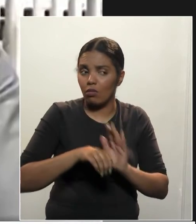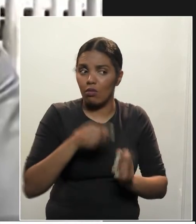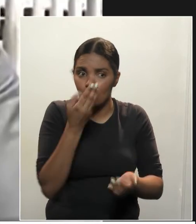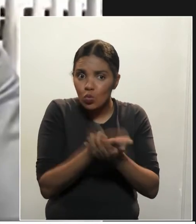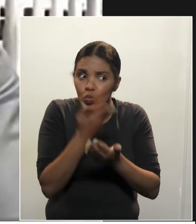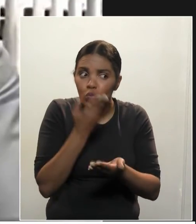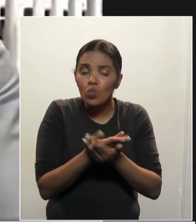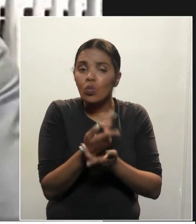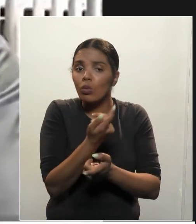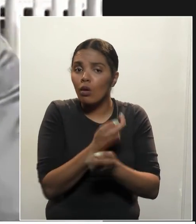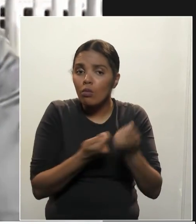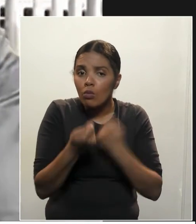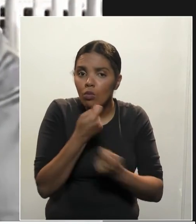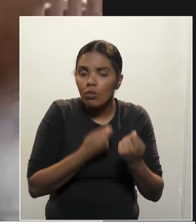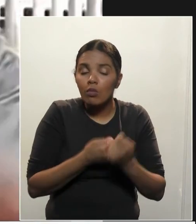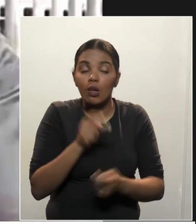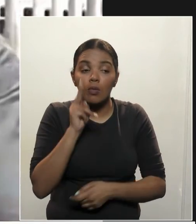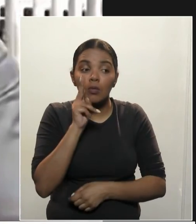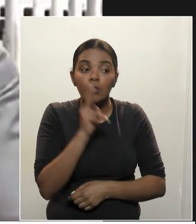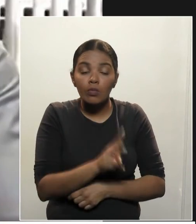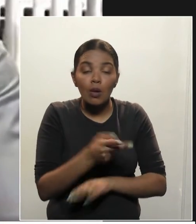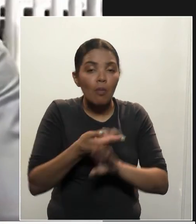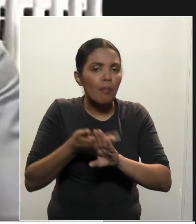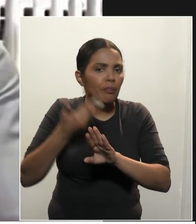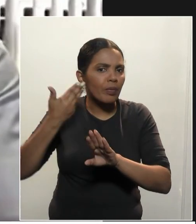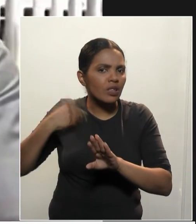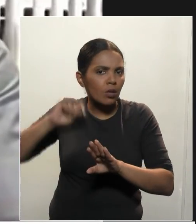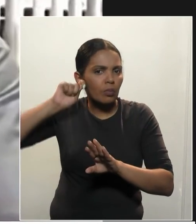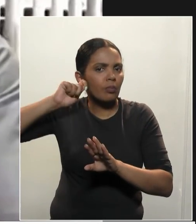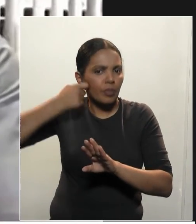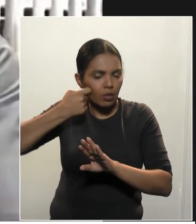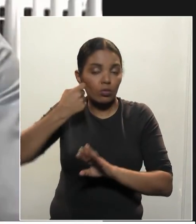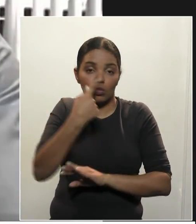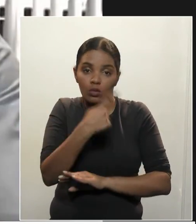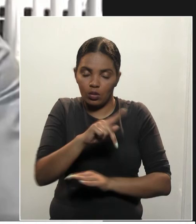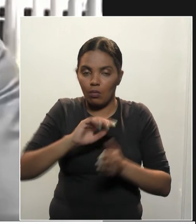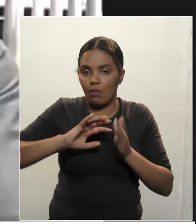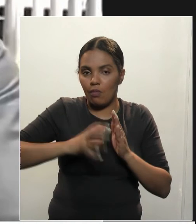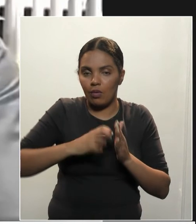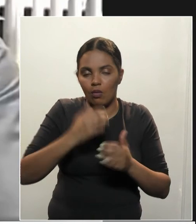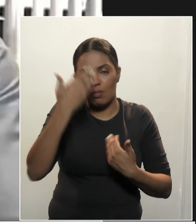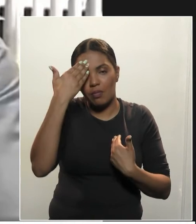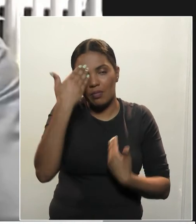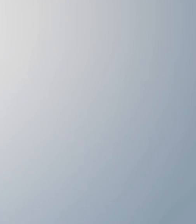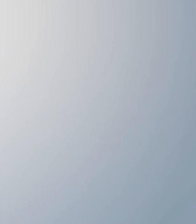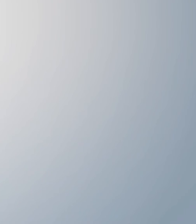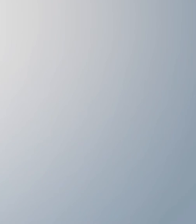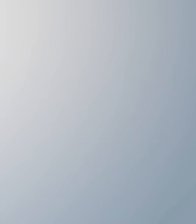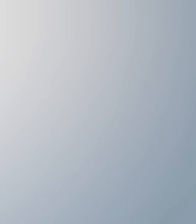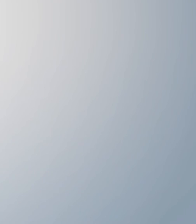pouquinho sobre a economia e reveja o passado negro do seu partido. Muito obrigado. Fiquem com Deus.